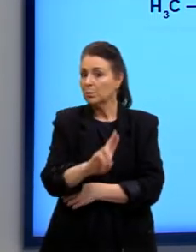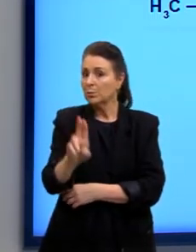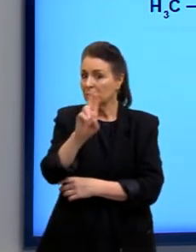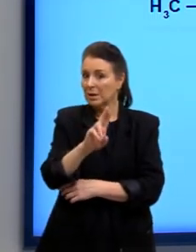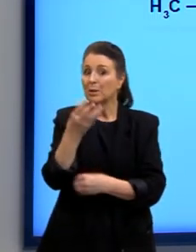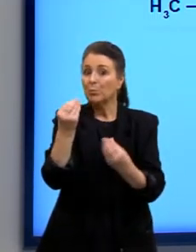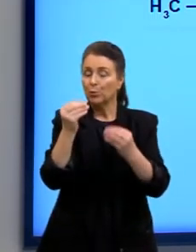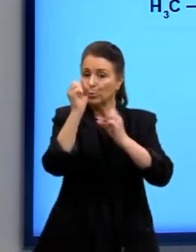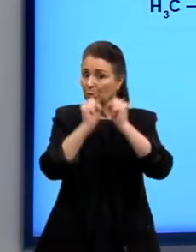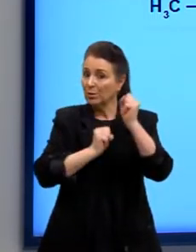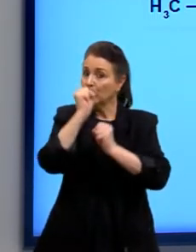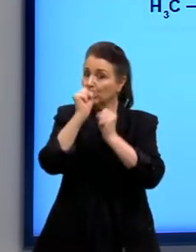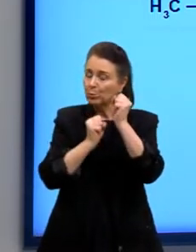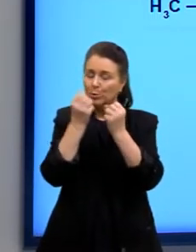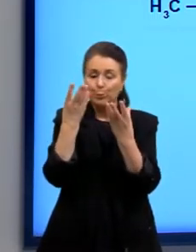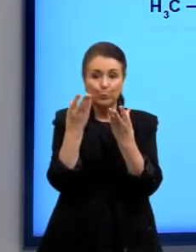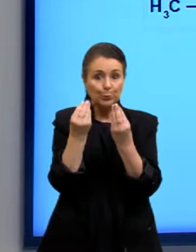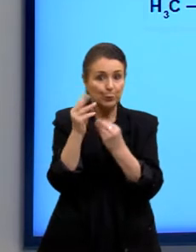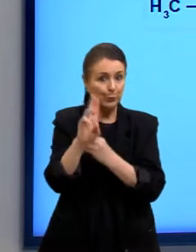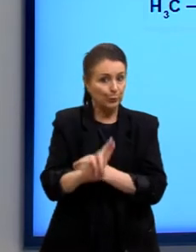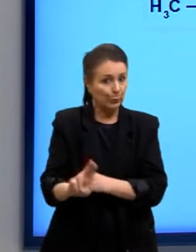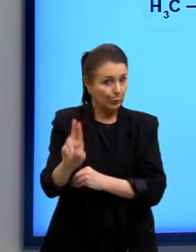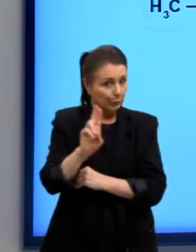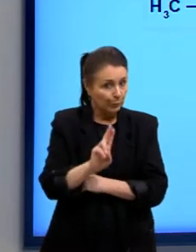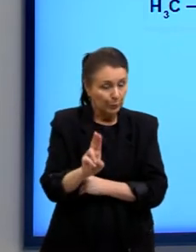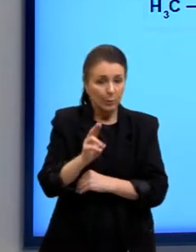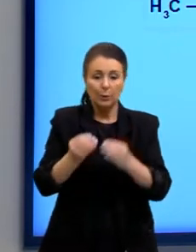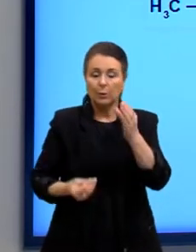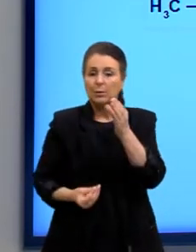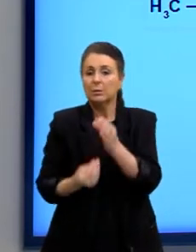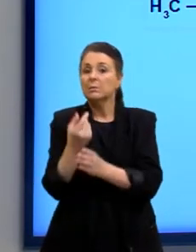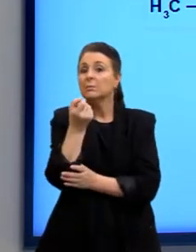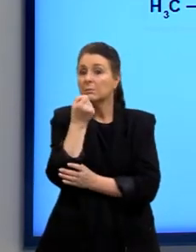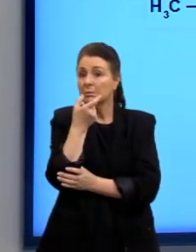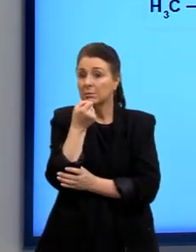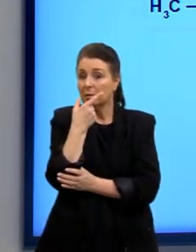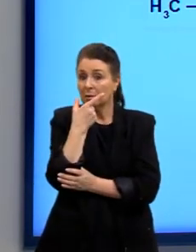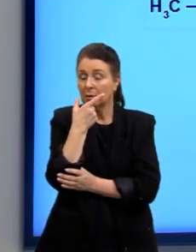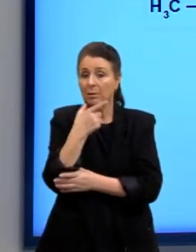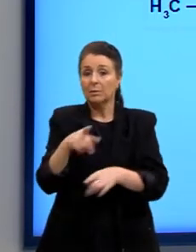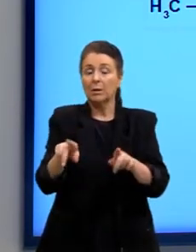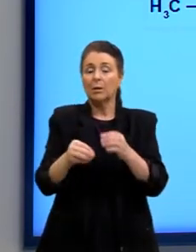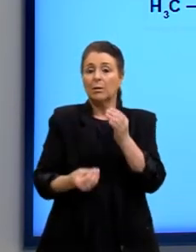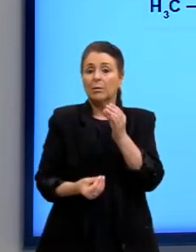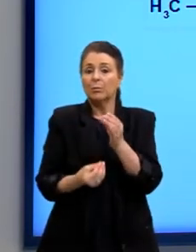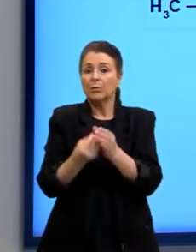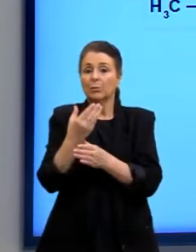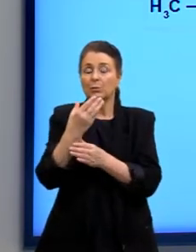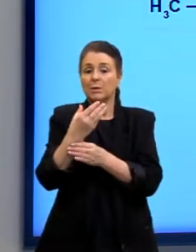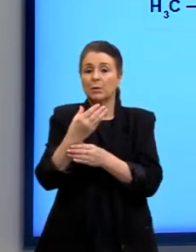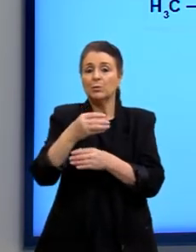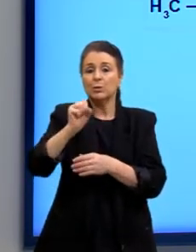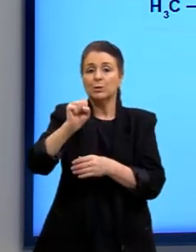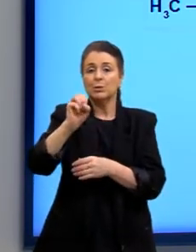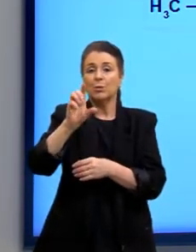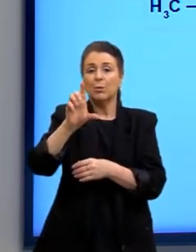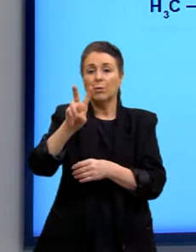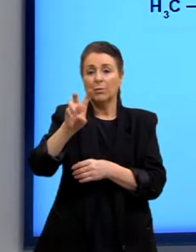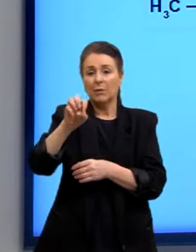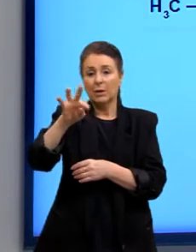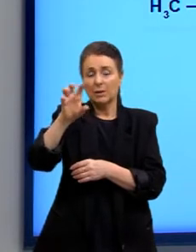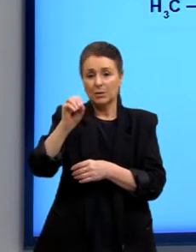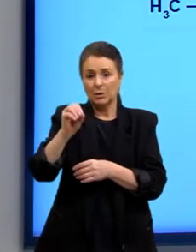indústria, são muito utilizadas, na produção de medicamentos, na produção de solventes, aditivos